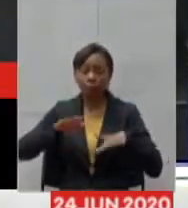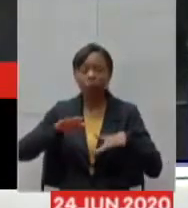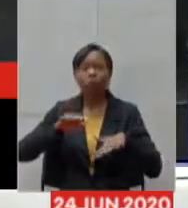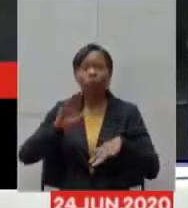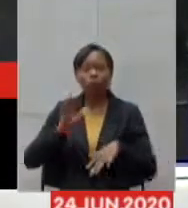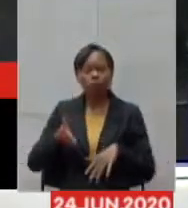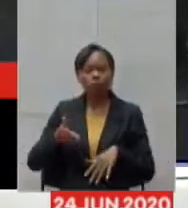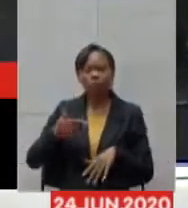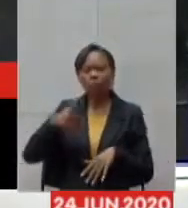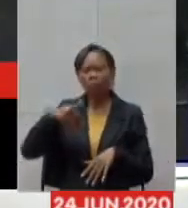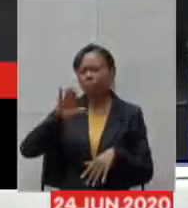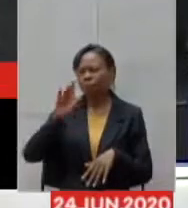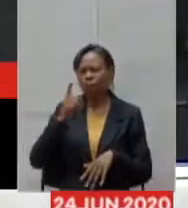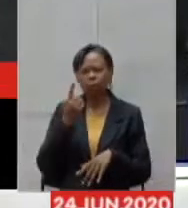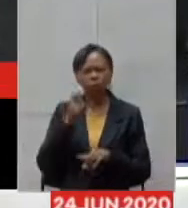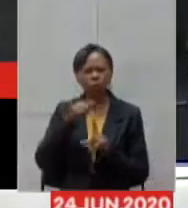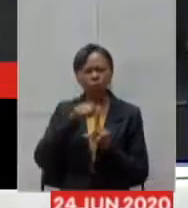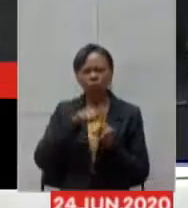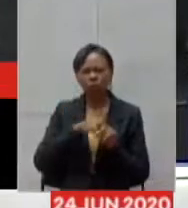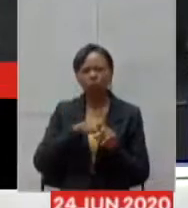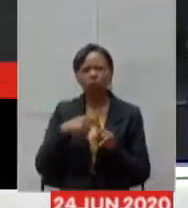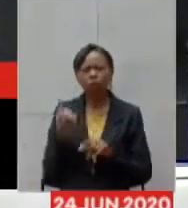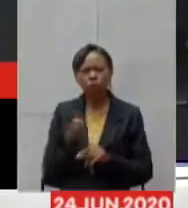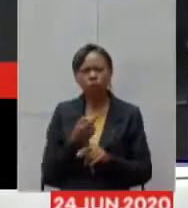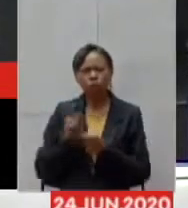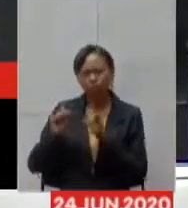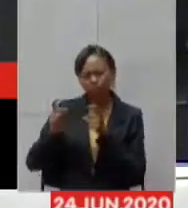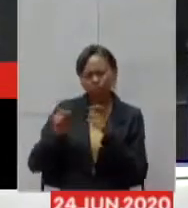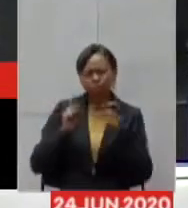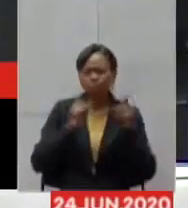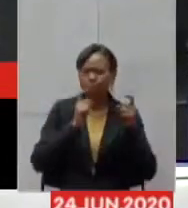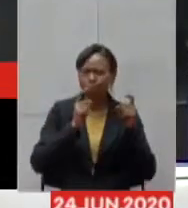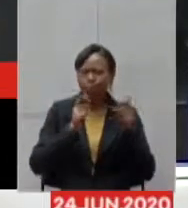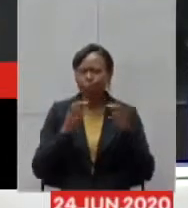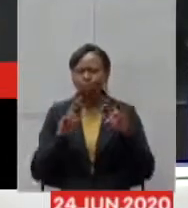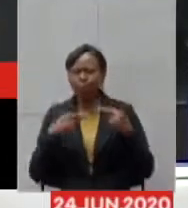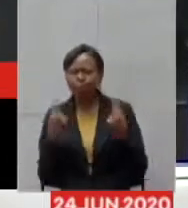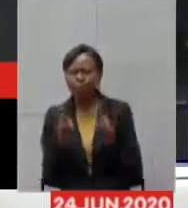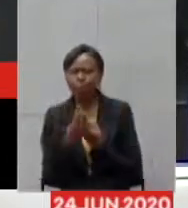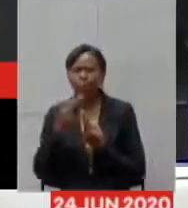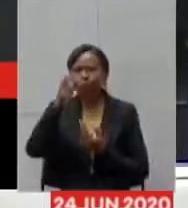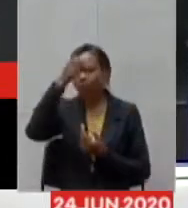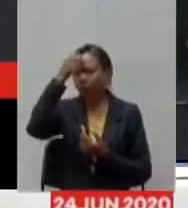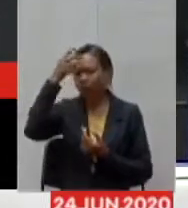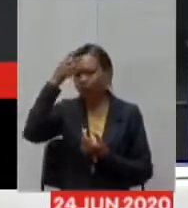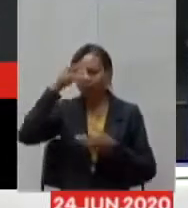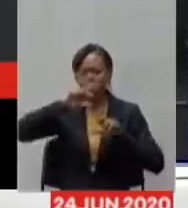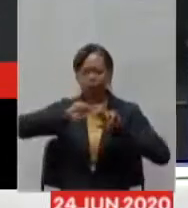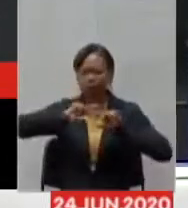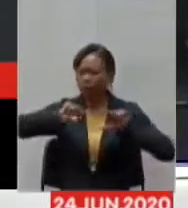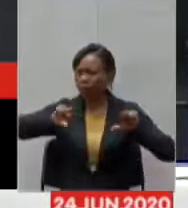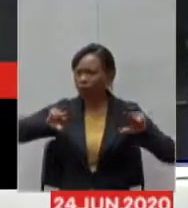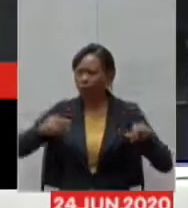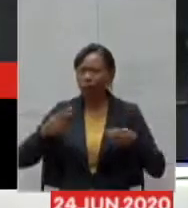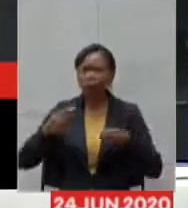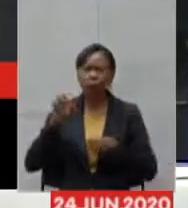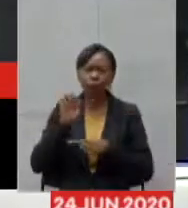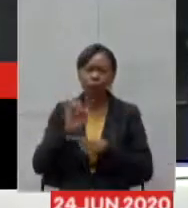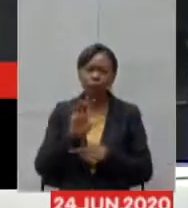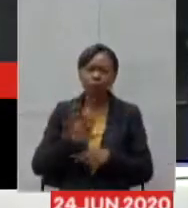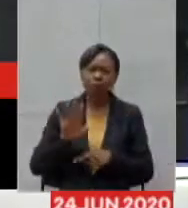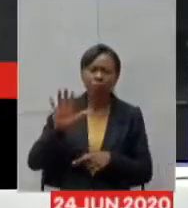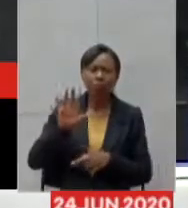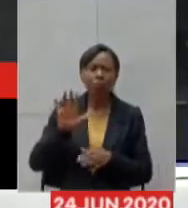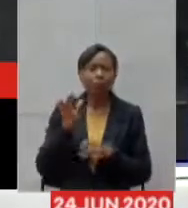nós começamos a reunir com os prefeitos de várias regiões do Estado orientando uma atenção maior ao isolamento social, nós